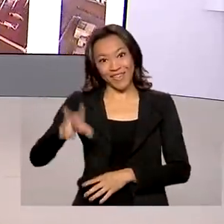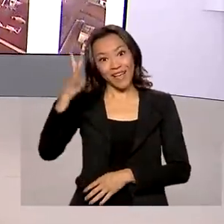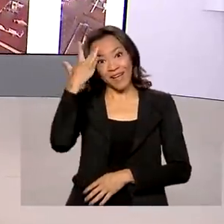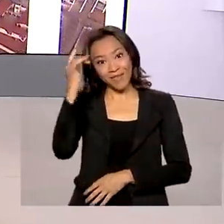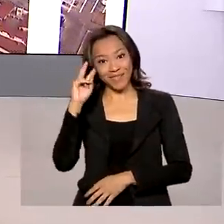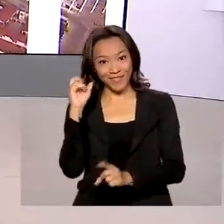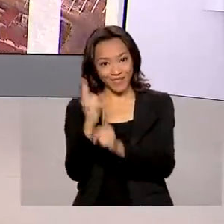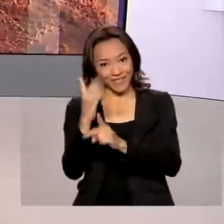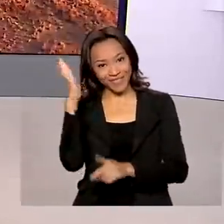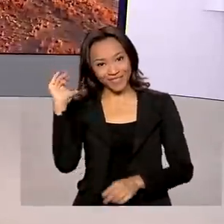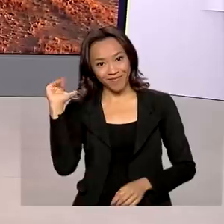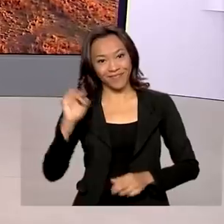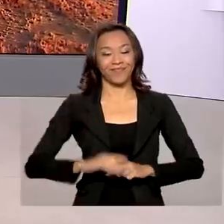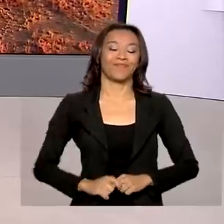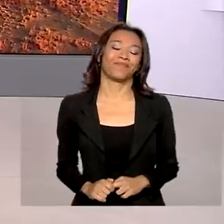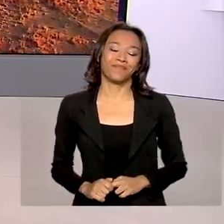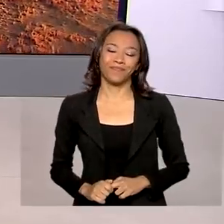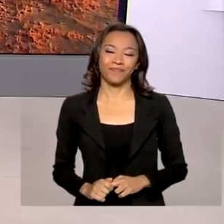encontrar amanhã. Tchau, tchau.